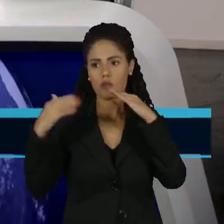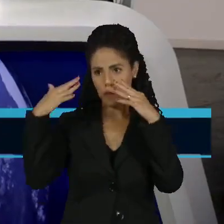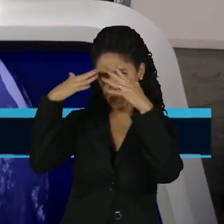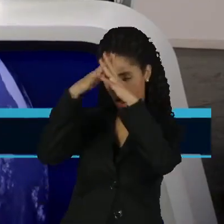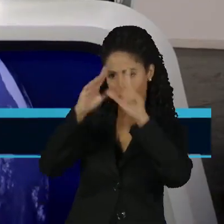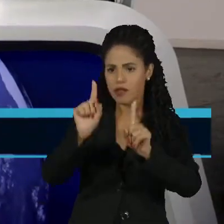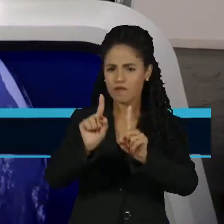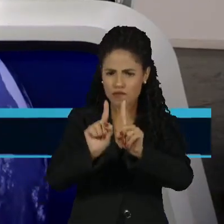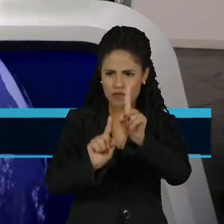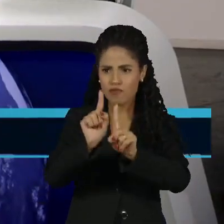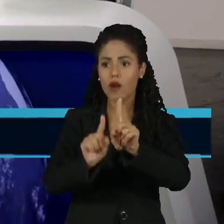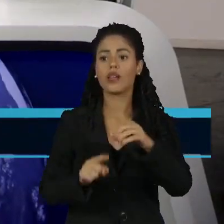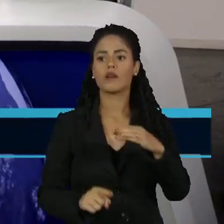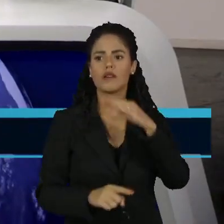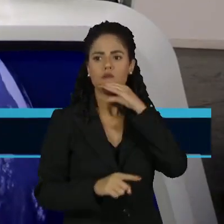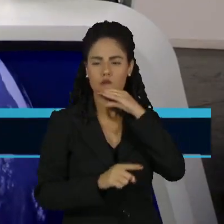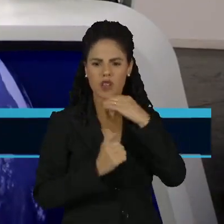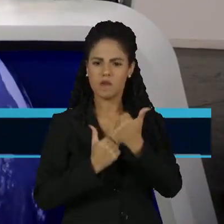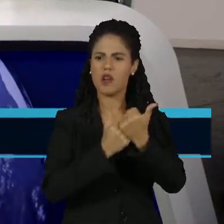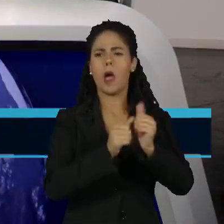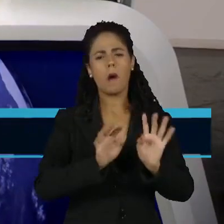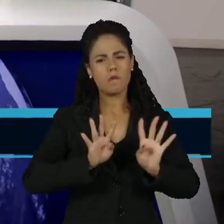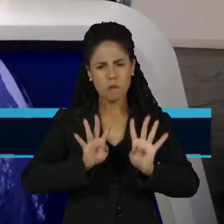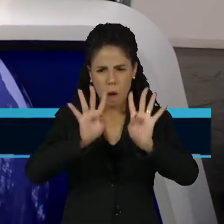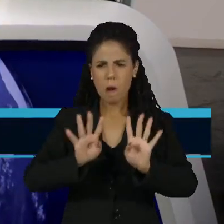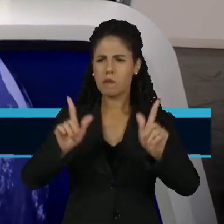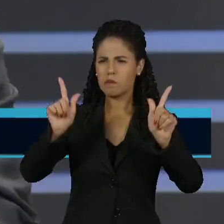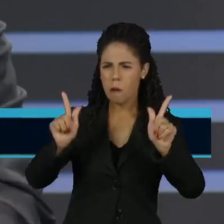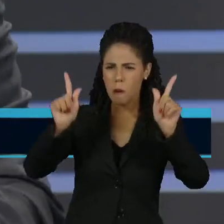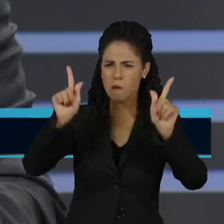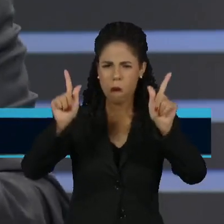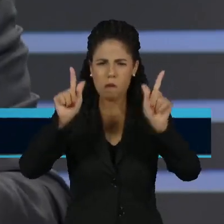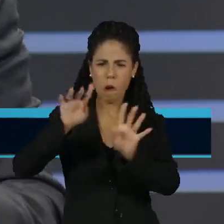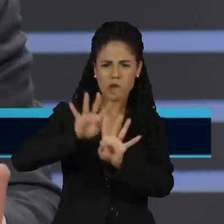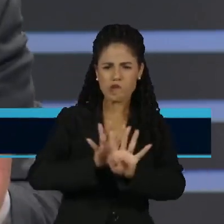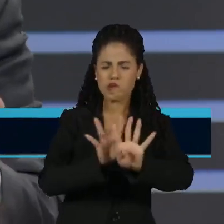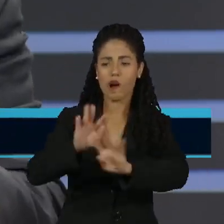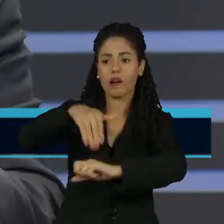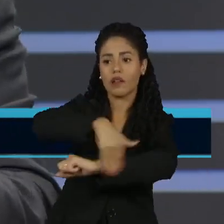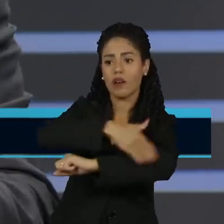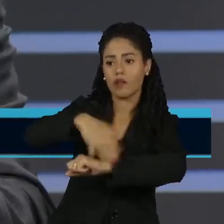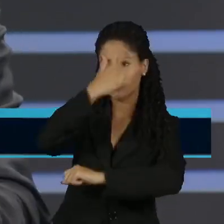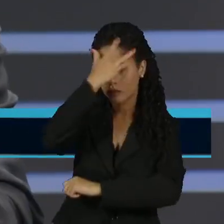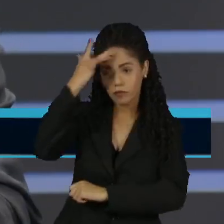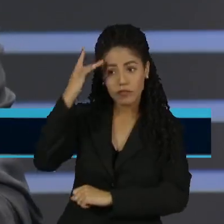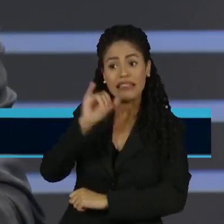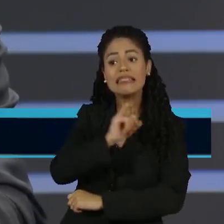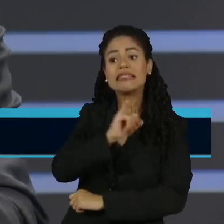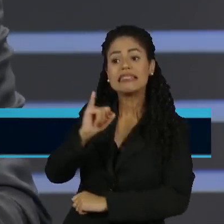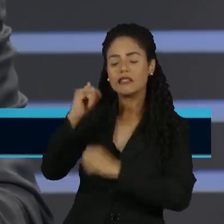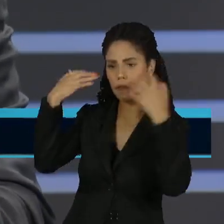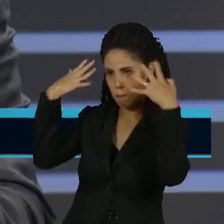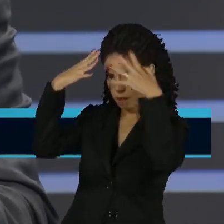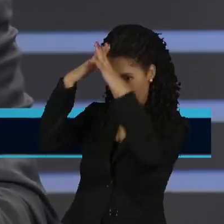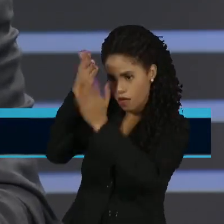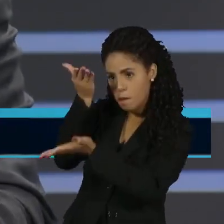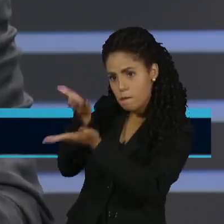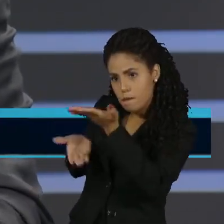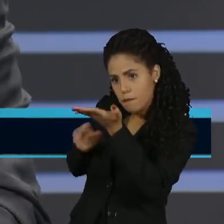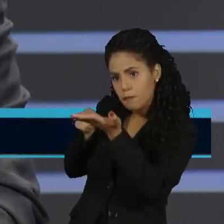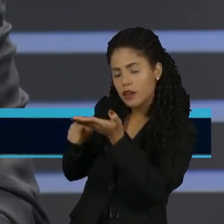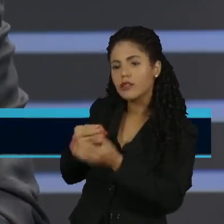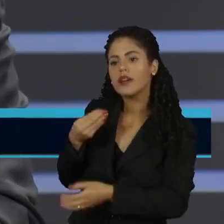Massa vão para a rua, que o peronismo é forte, vou tentar um corpo a corpo no domingo. Agora, imagina se o Milley perde e ele